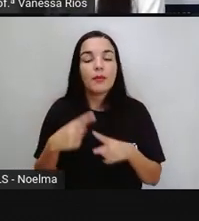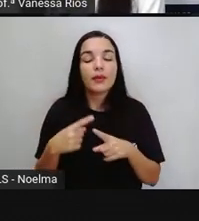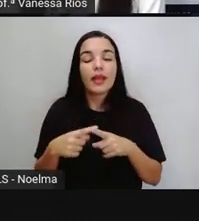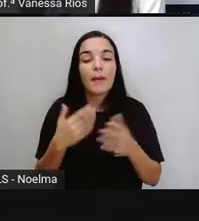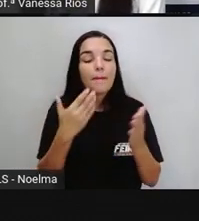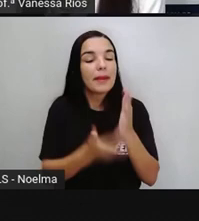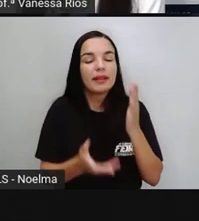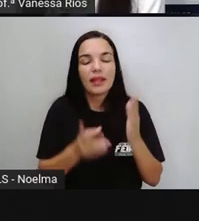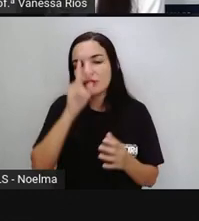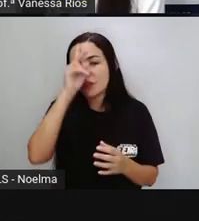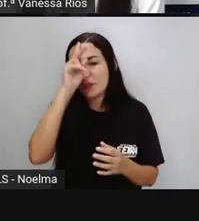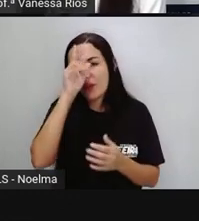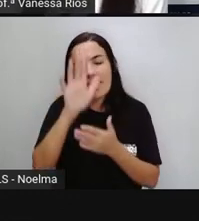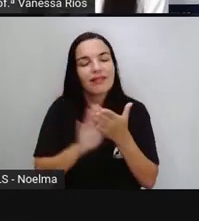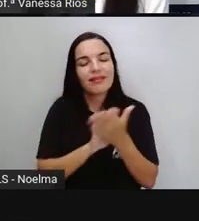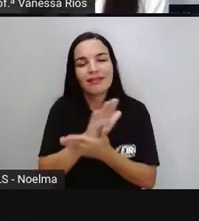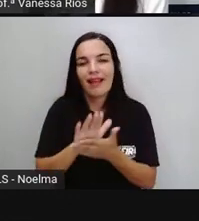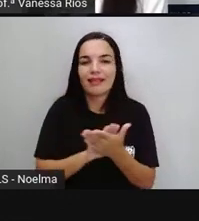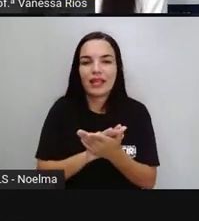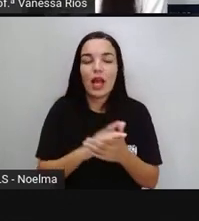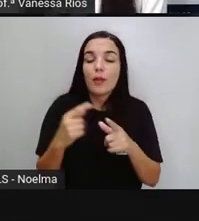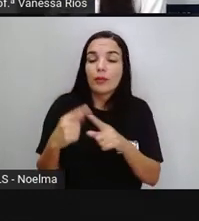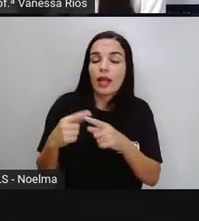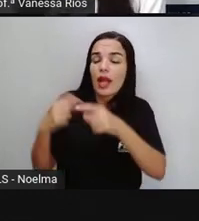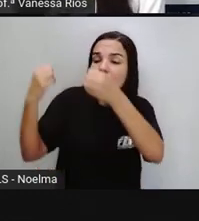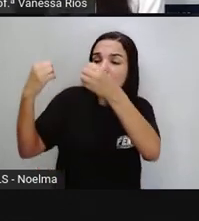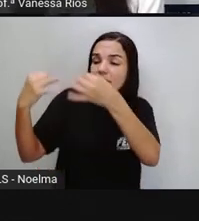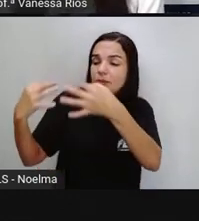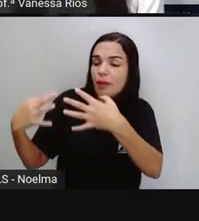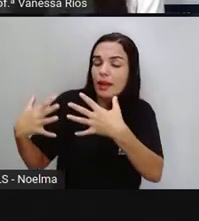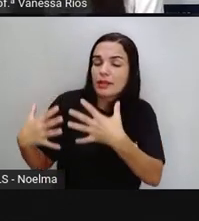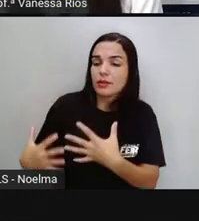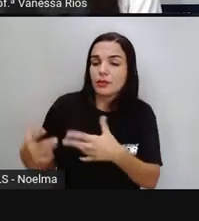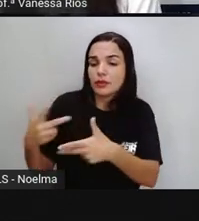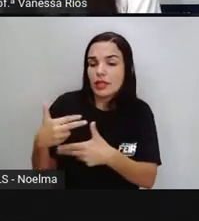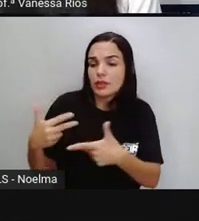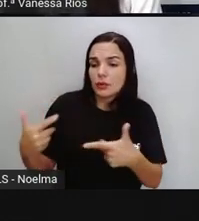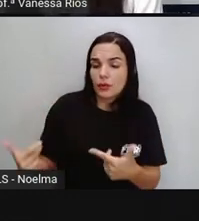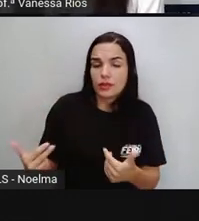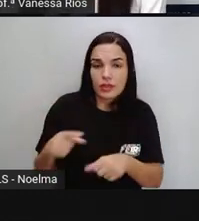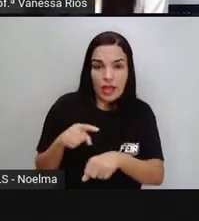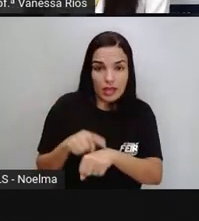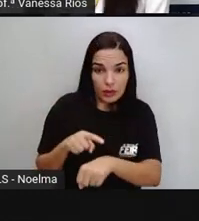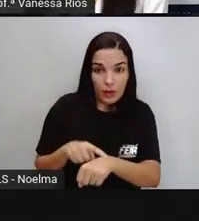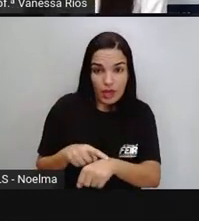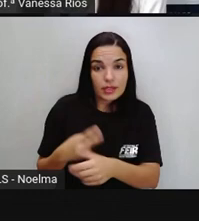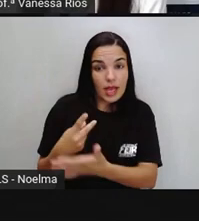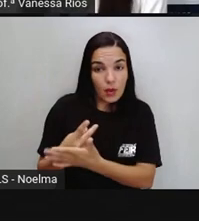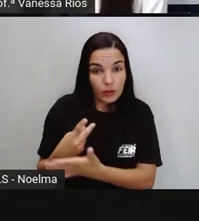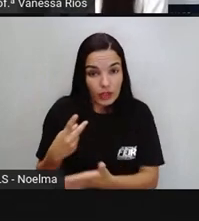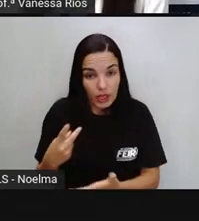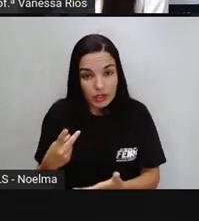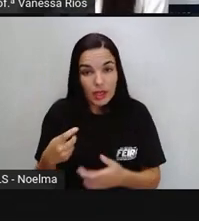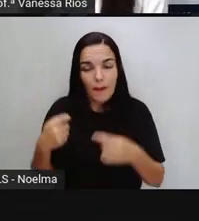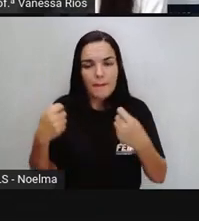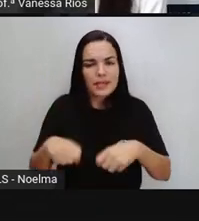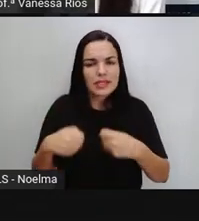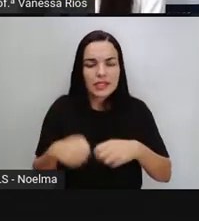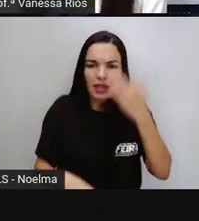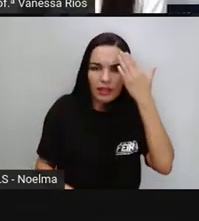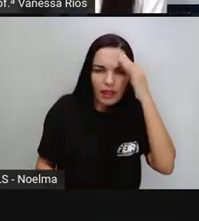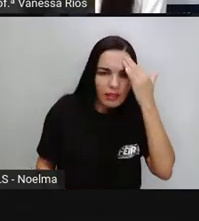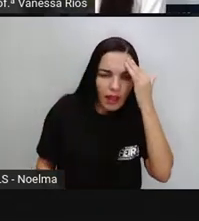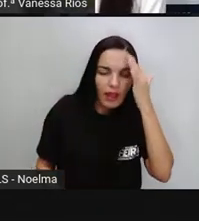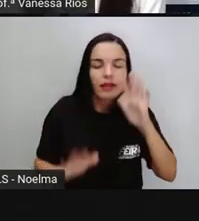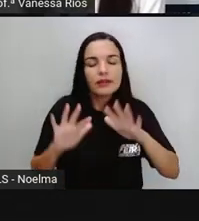para que as explicações para determinadas situações atuais, né? que aconteçam, sejam entendidas,